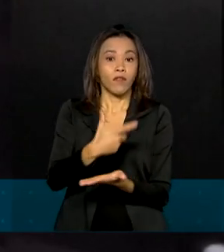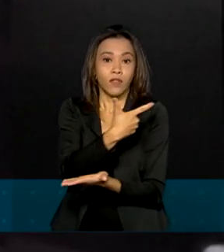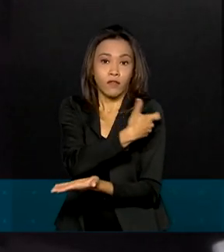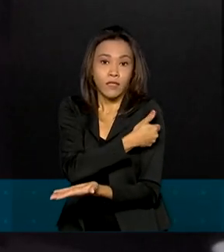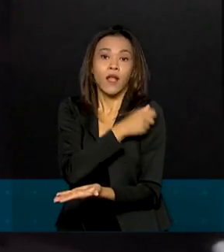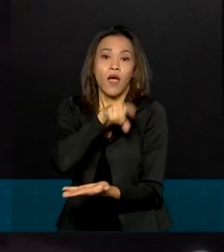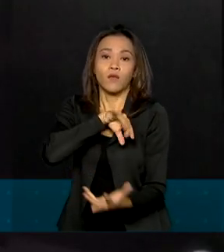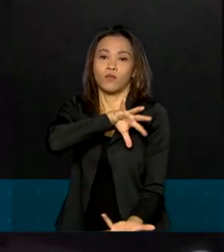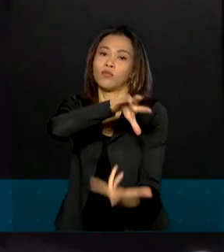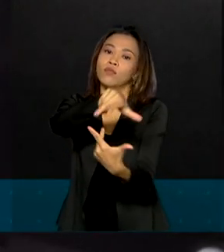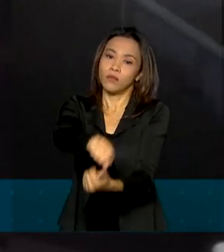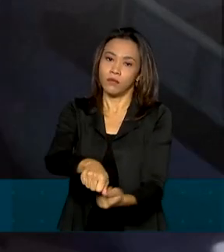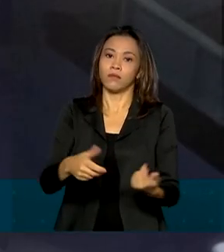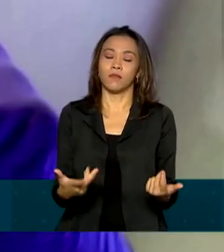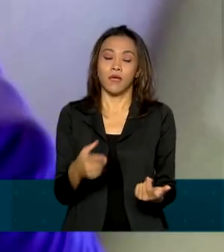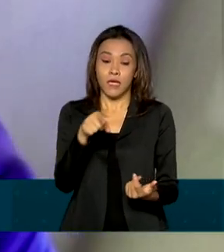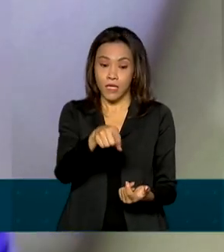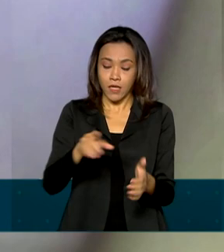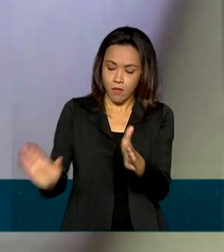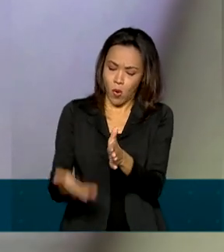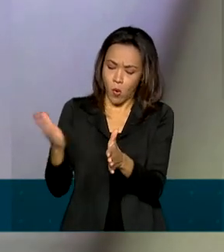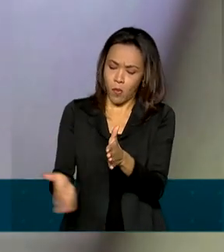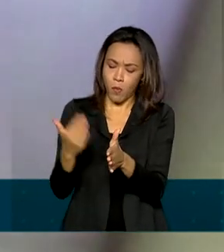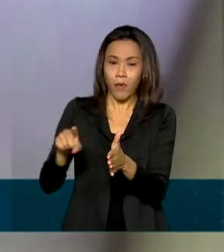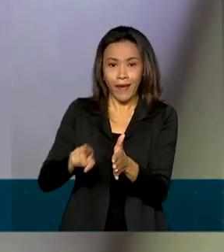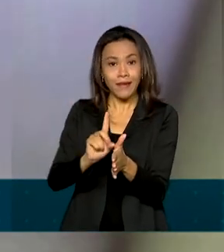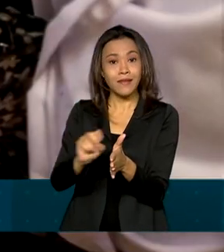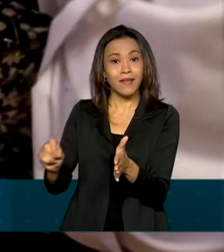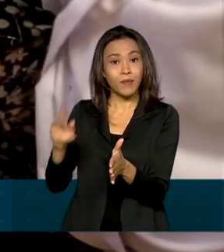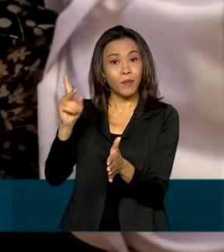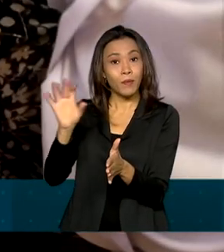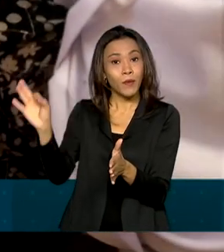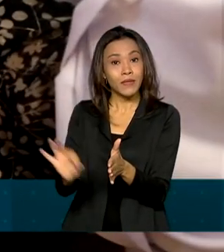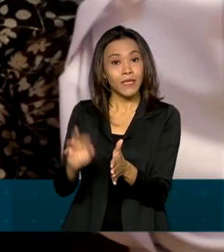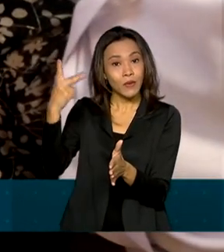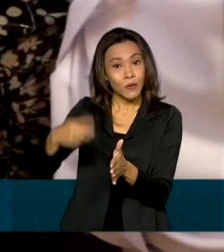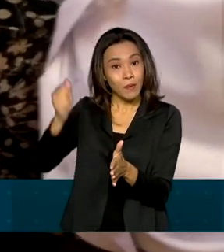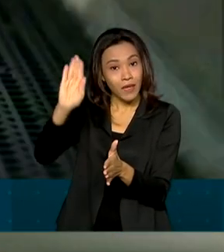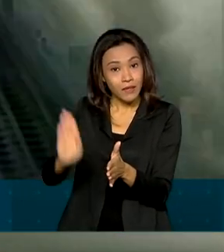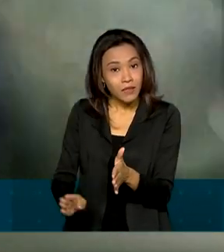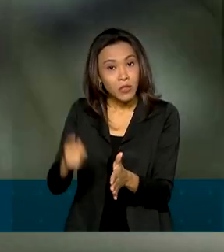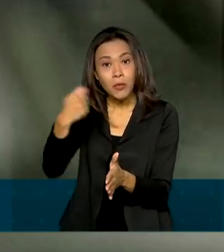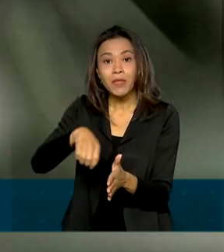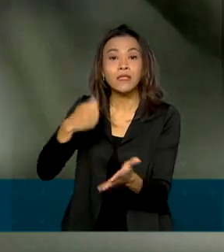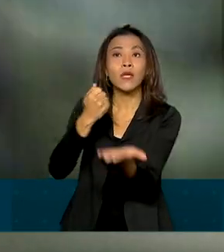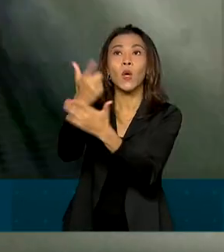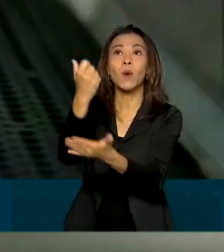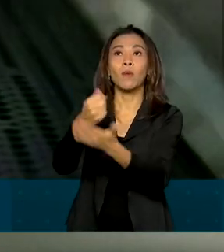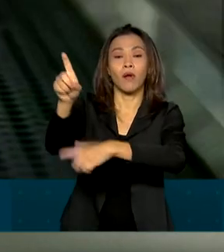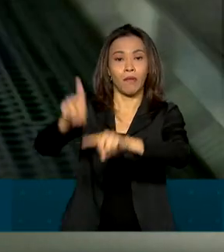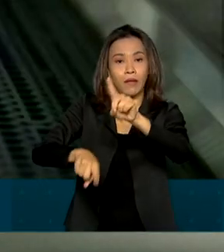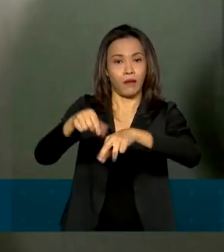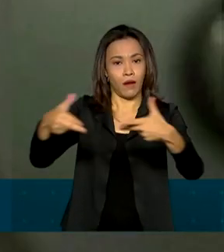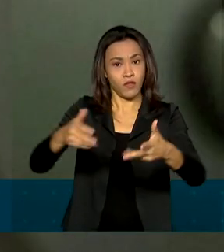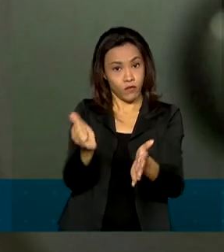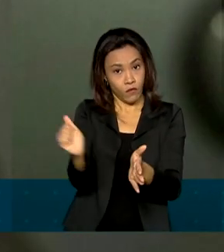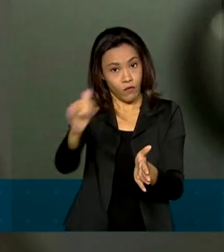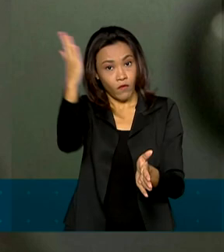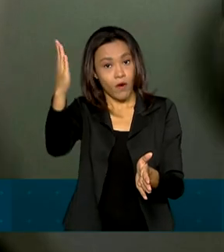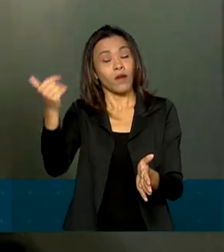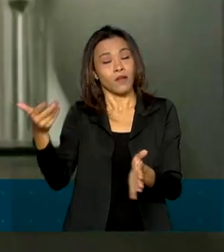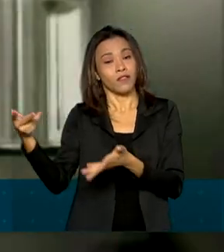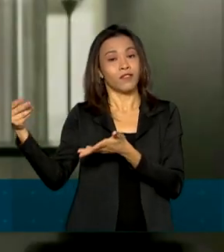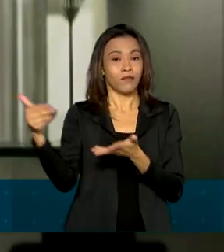expectativa é de que, a partir da produção 100% nacional, sem necessidade de importação de insumos, as vacinas